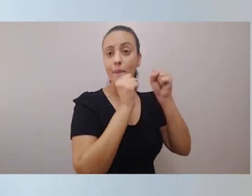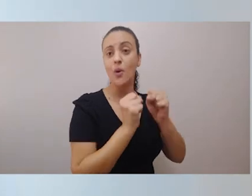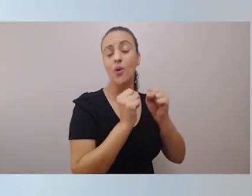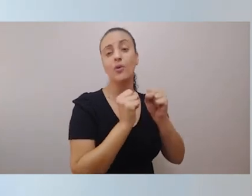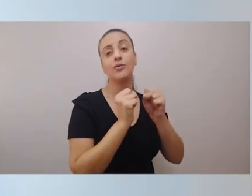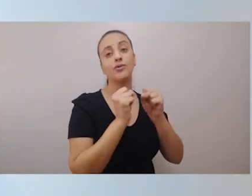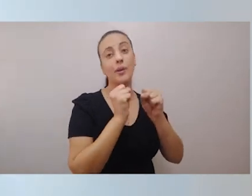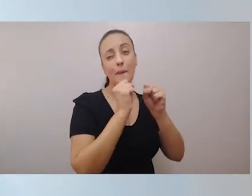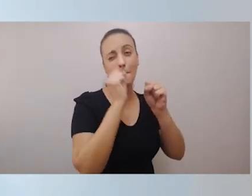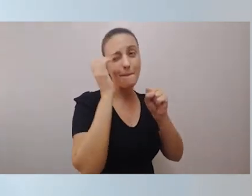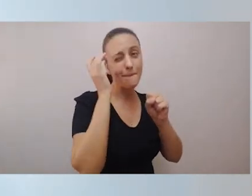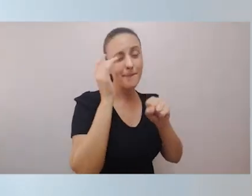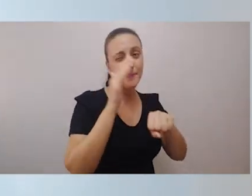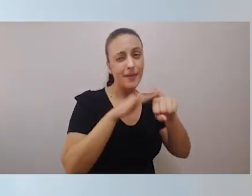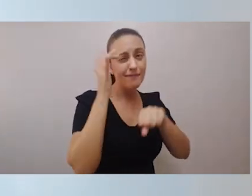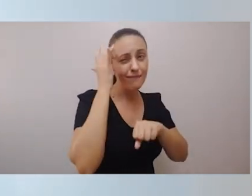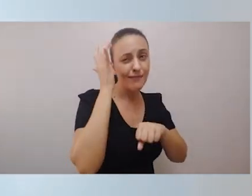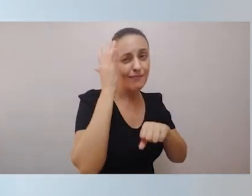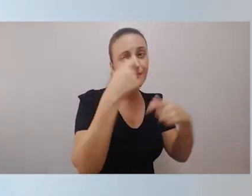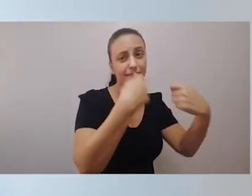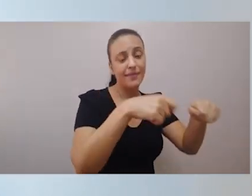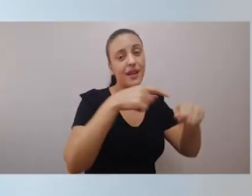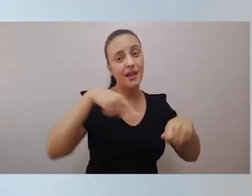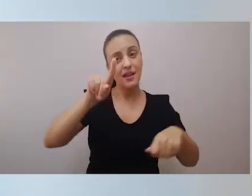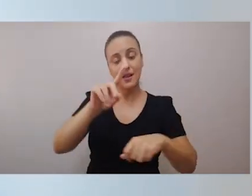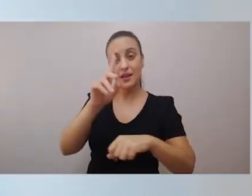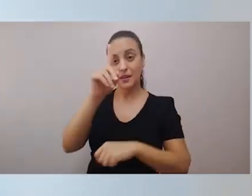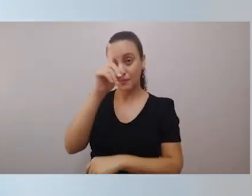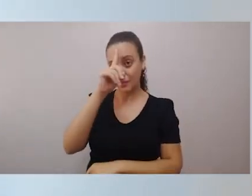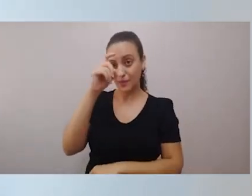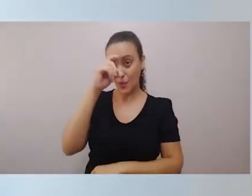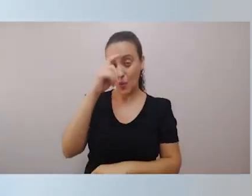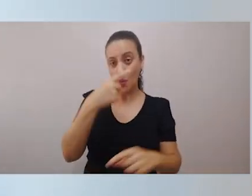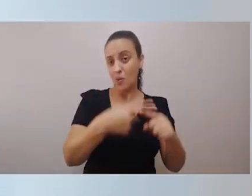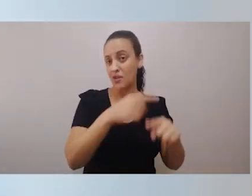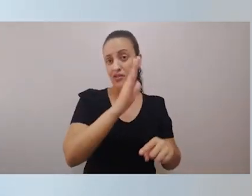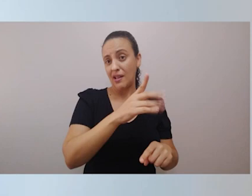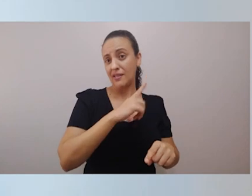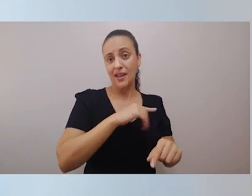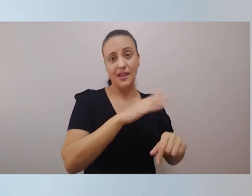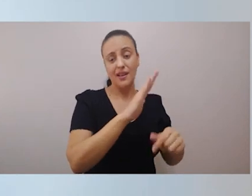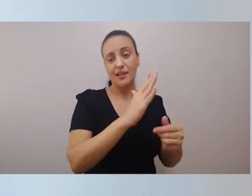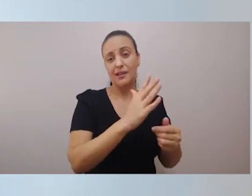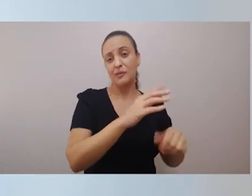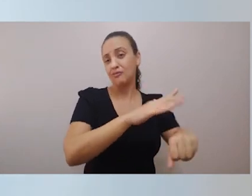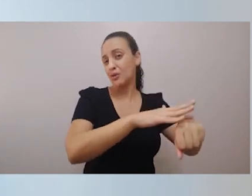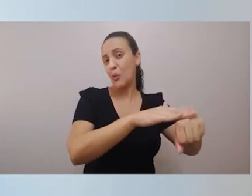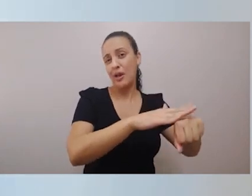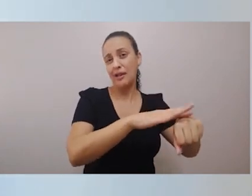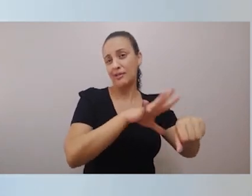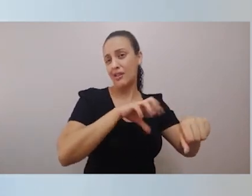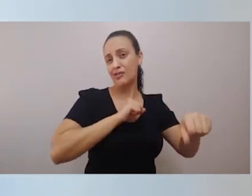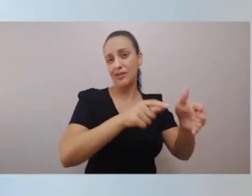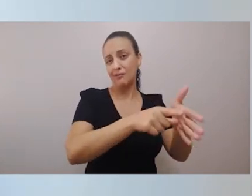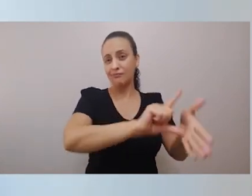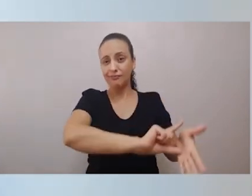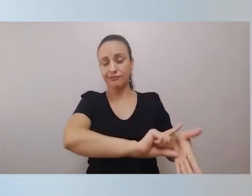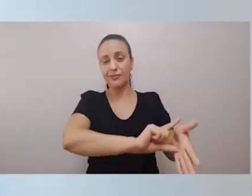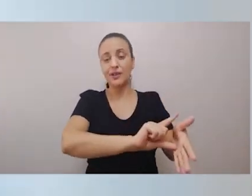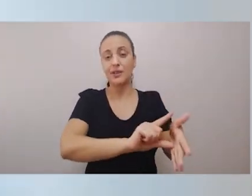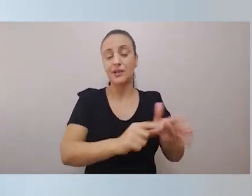uma condição pretérita, ou doença pré-existente, ou uma baixa imunidade.